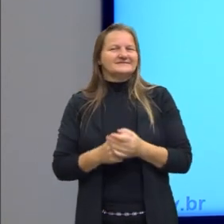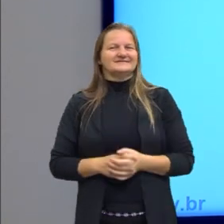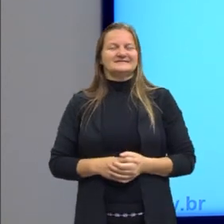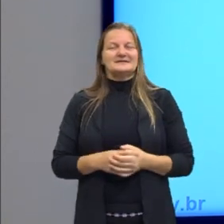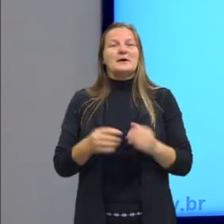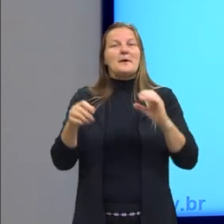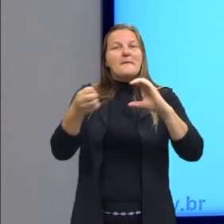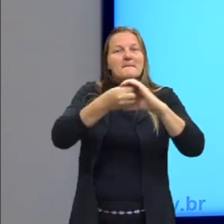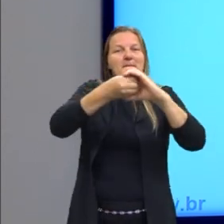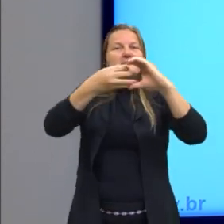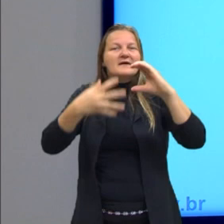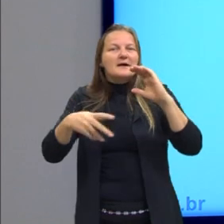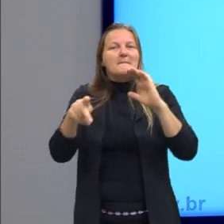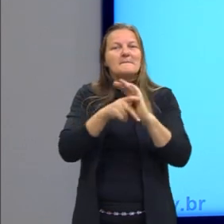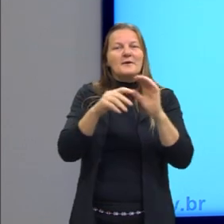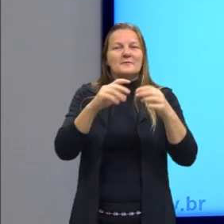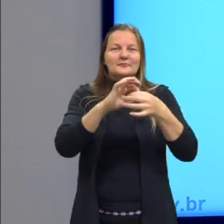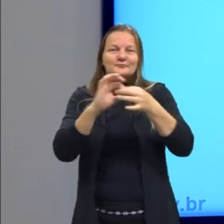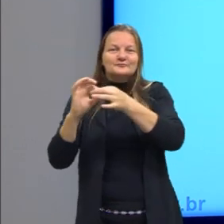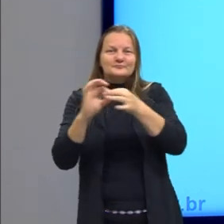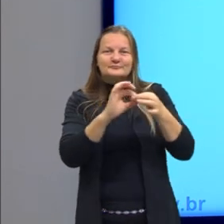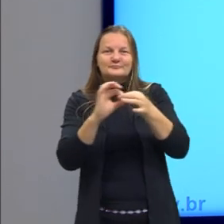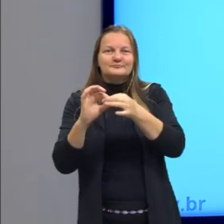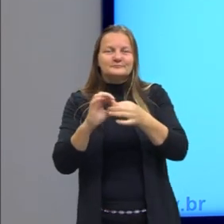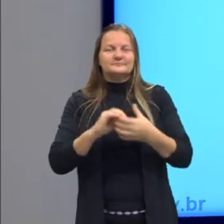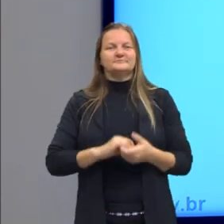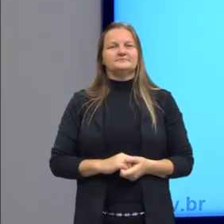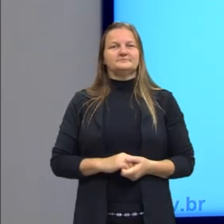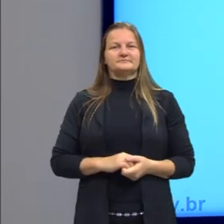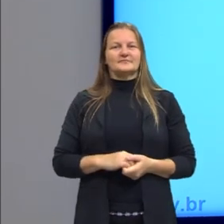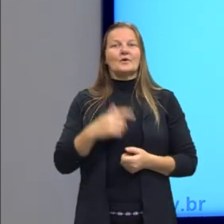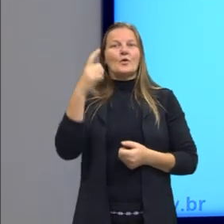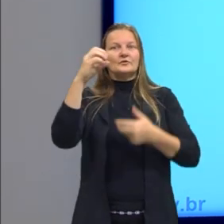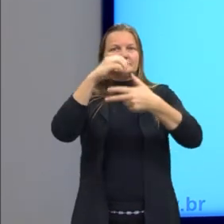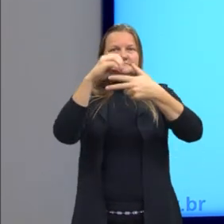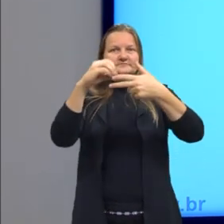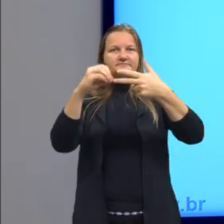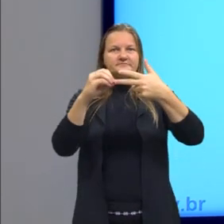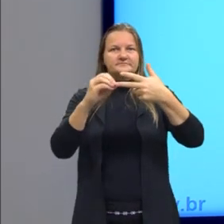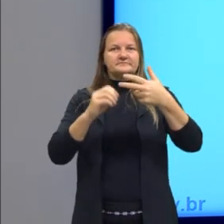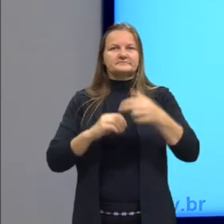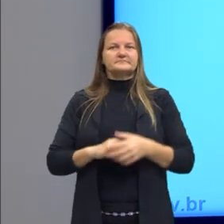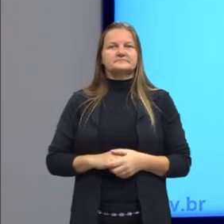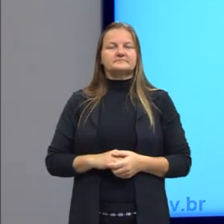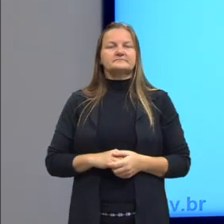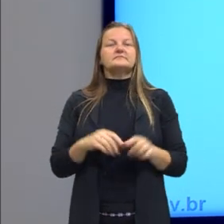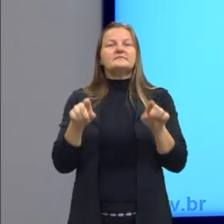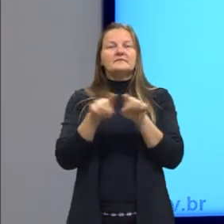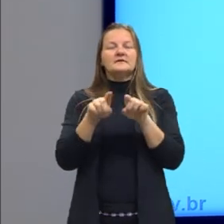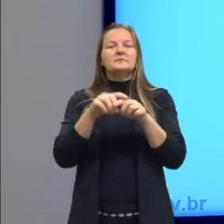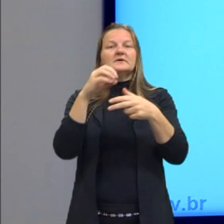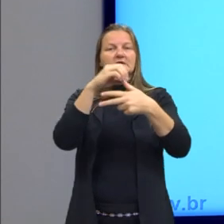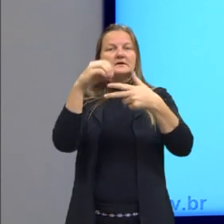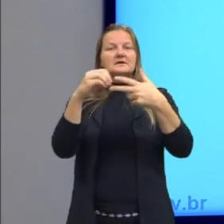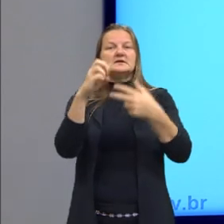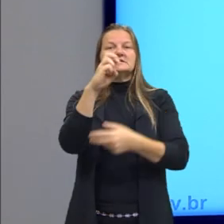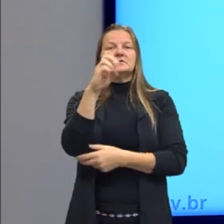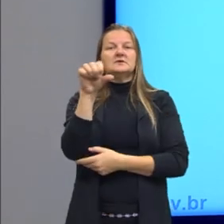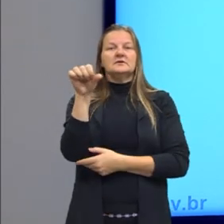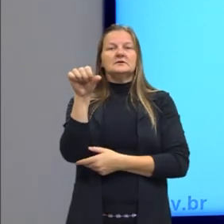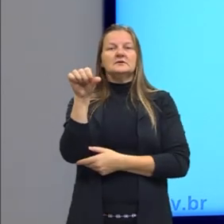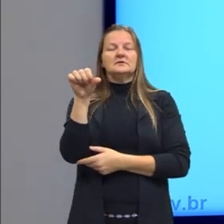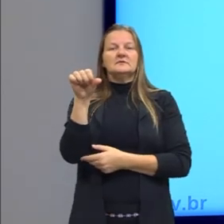propriedade coligativa. Outra questão, também do Enem, a questão 59,